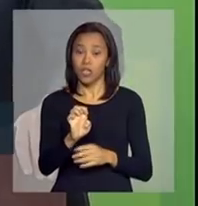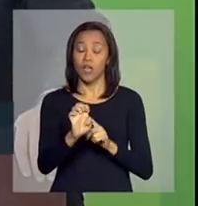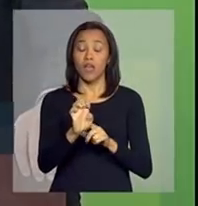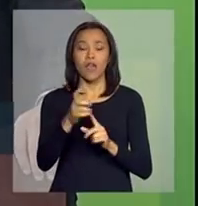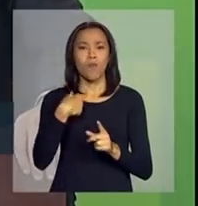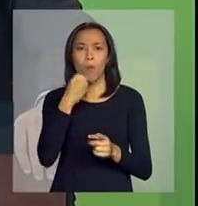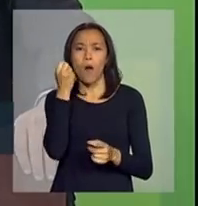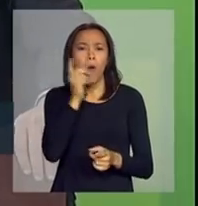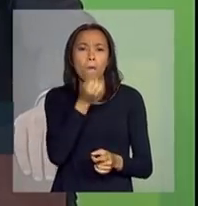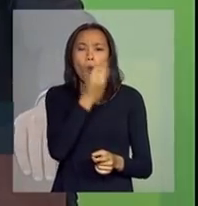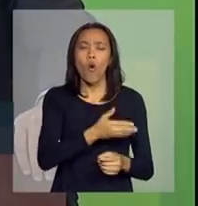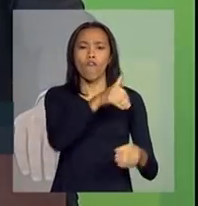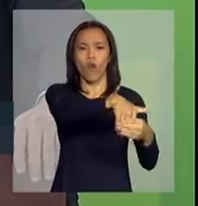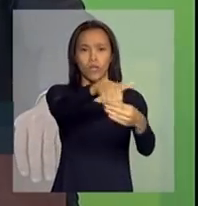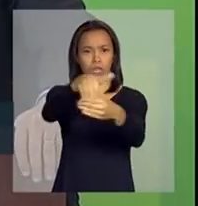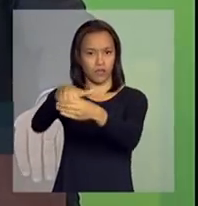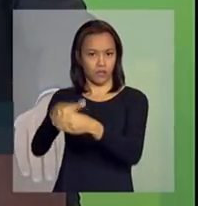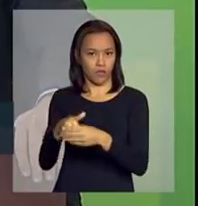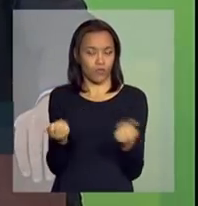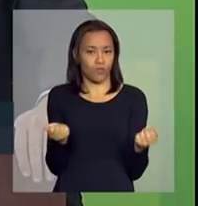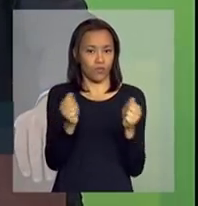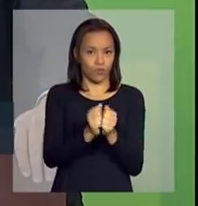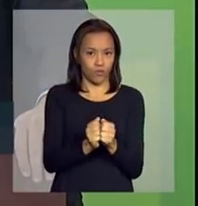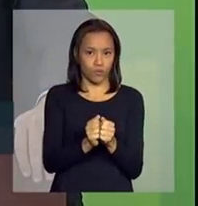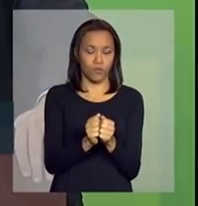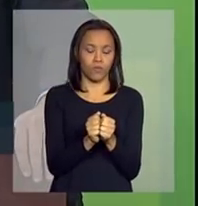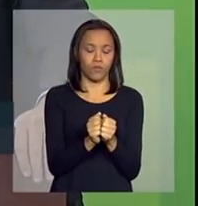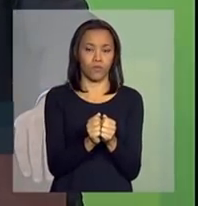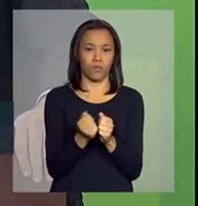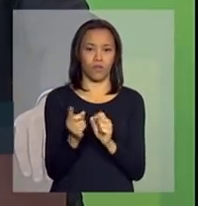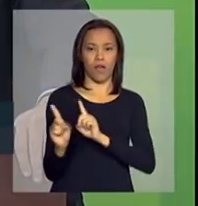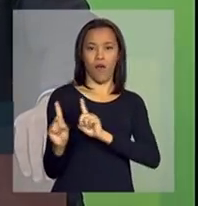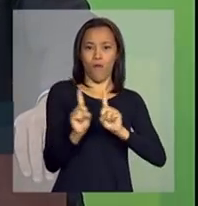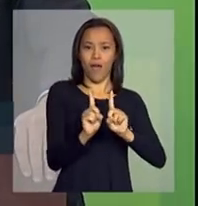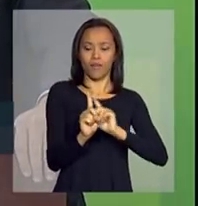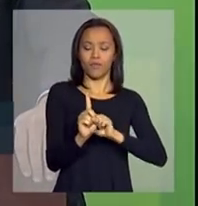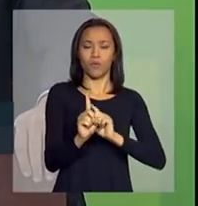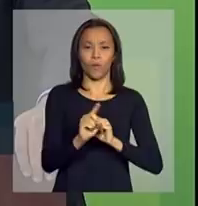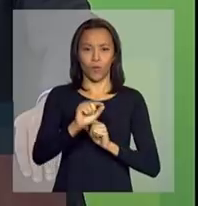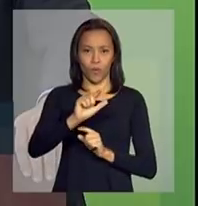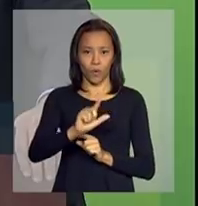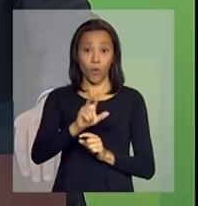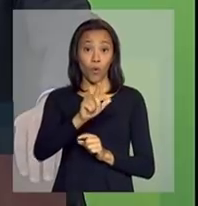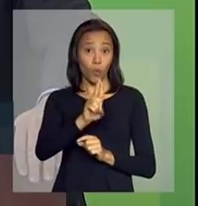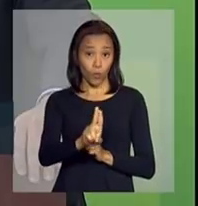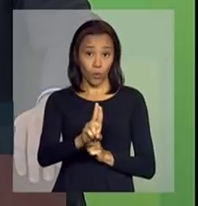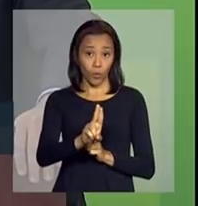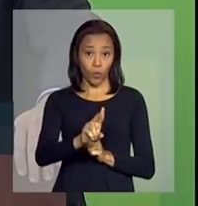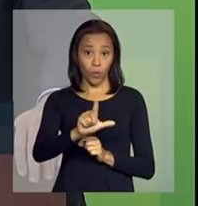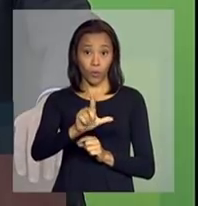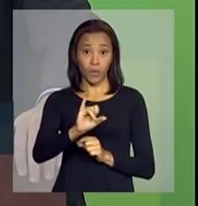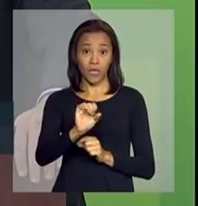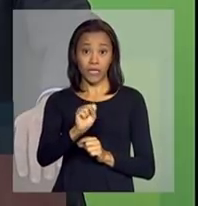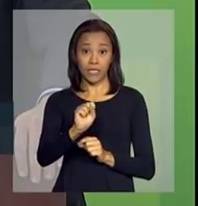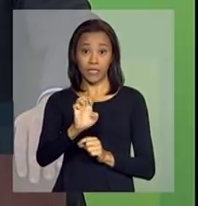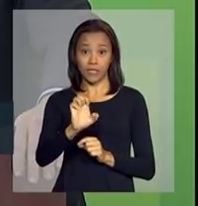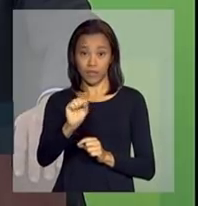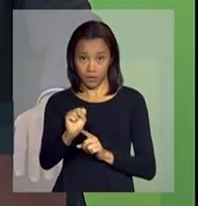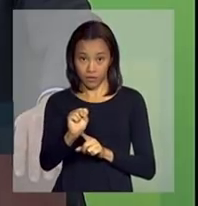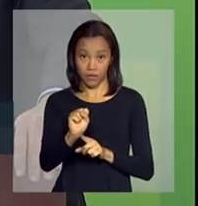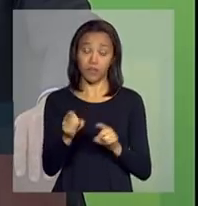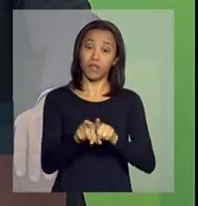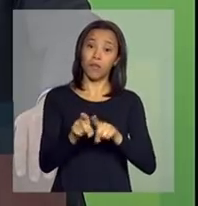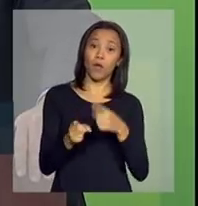ao lado do saudoso doutor Ulisses Guimarães e ao lado do querido